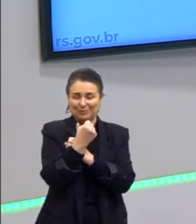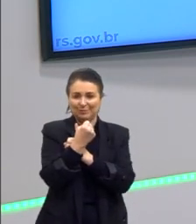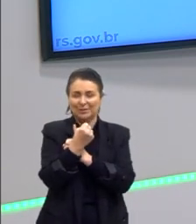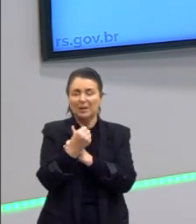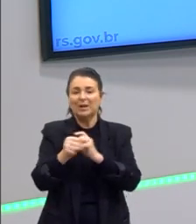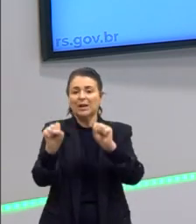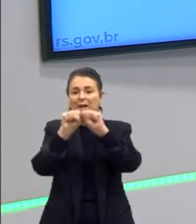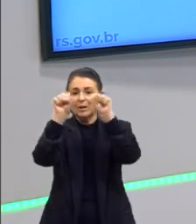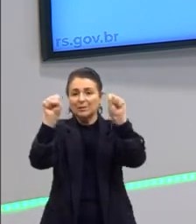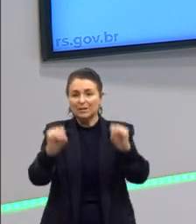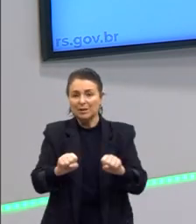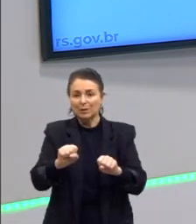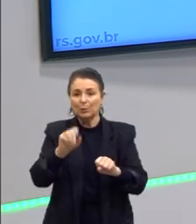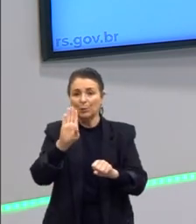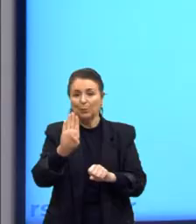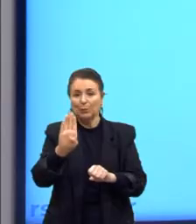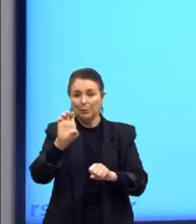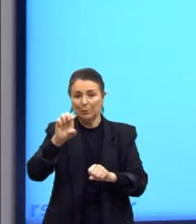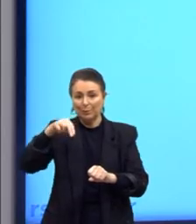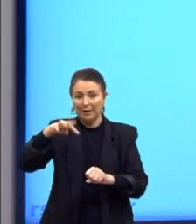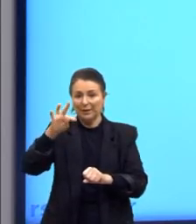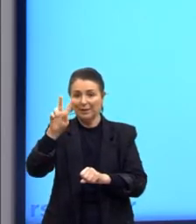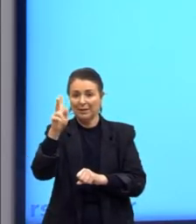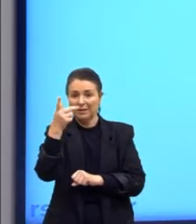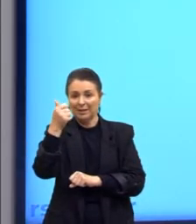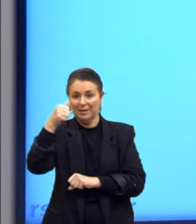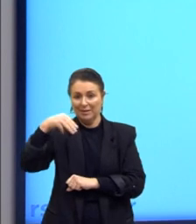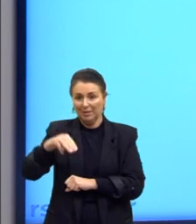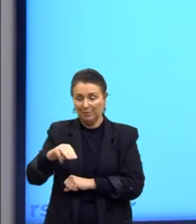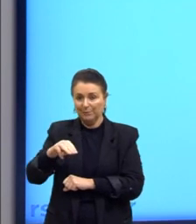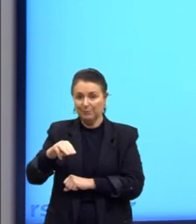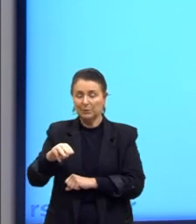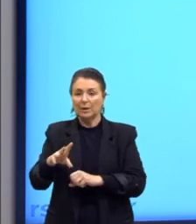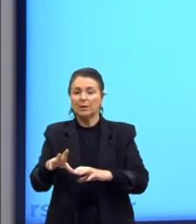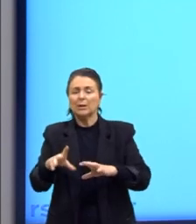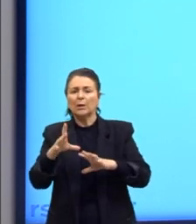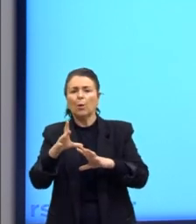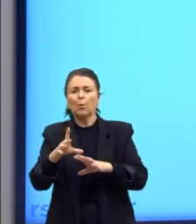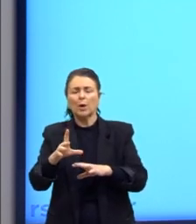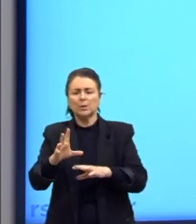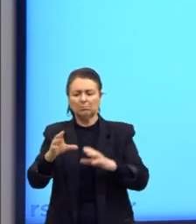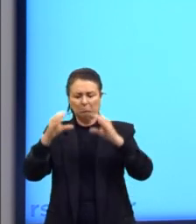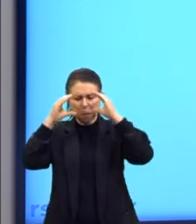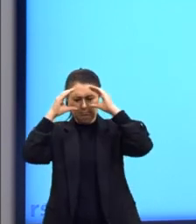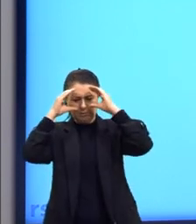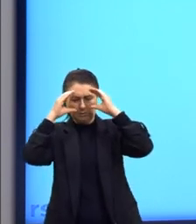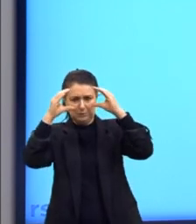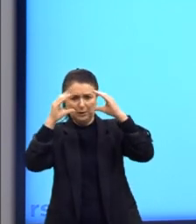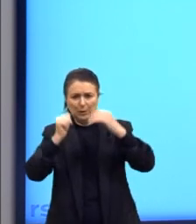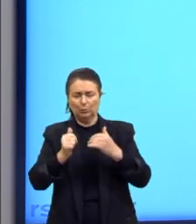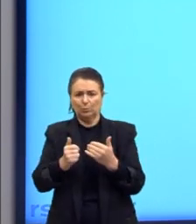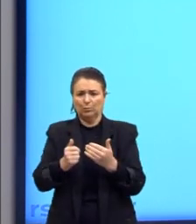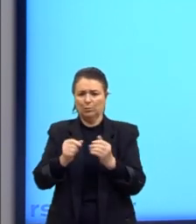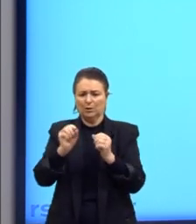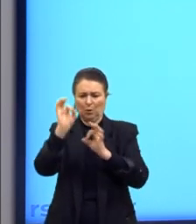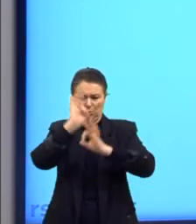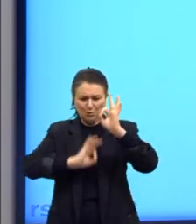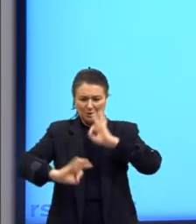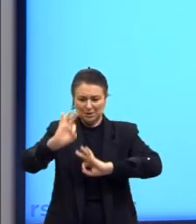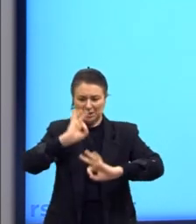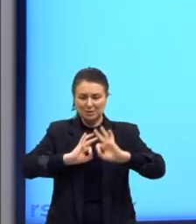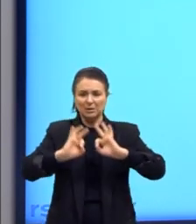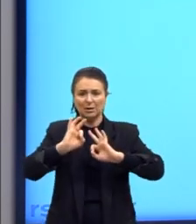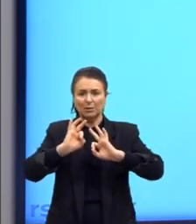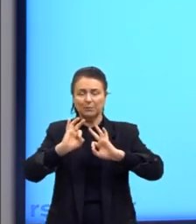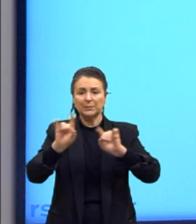criado lá pelo Jeremi Bento. Olha só, a disciplina aumenta as forças do corpo, seja disciplinado, maior